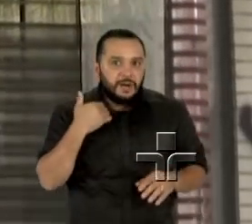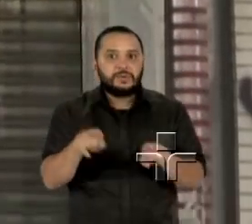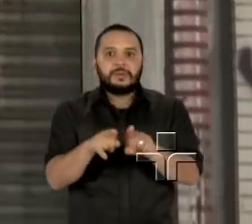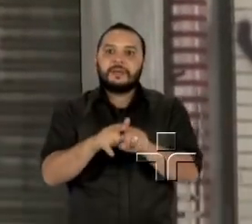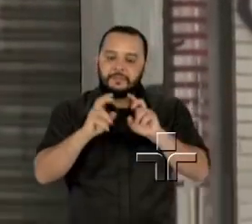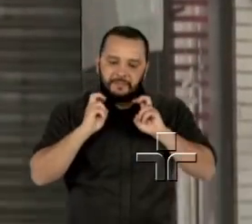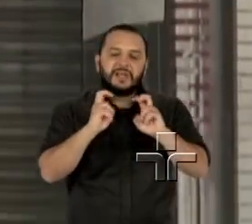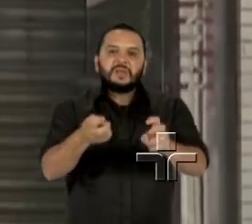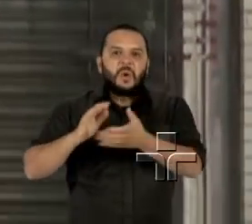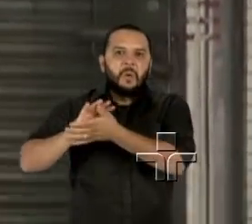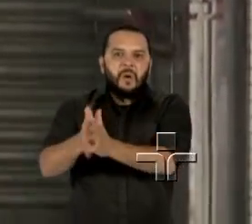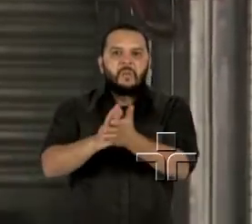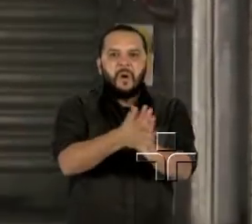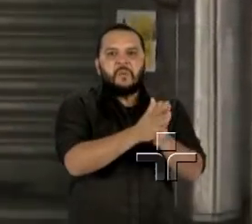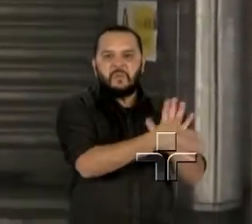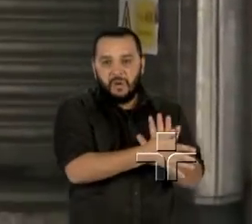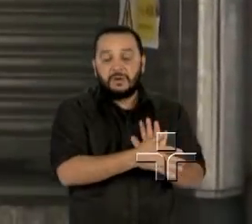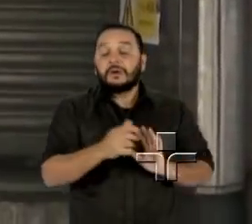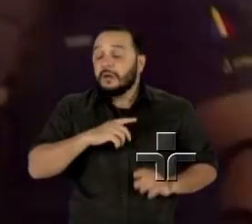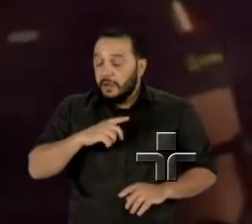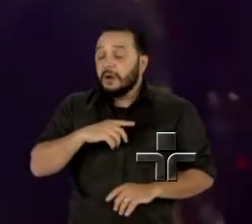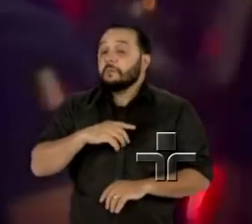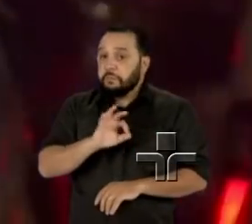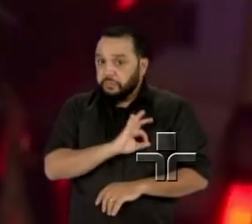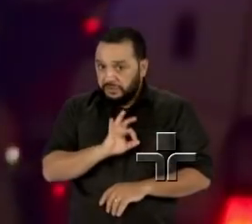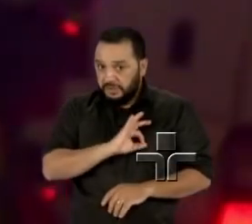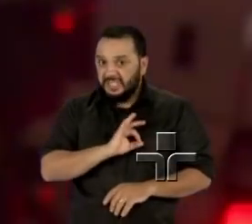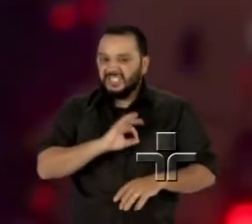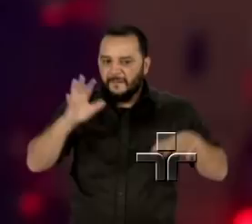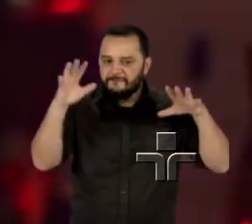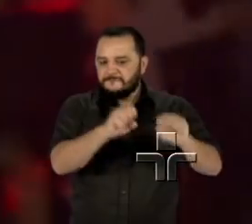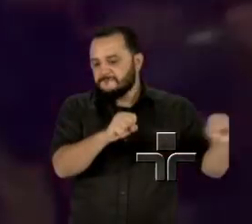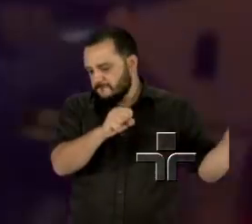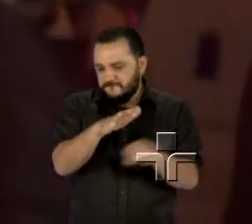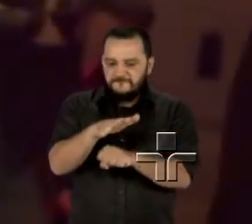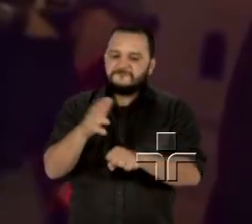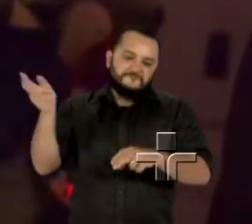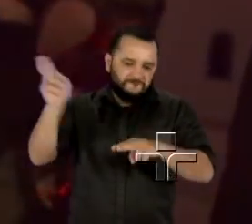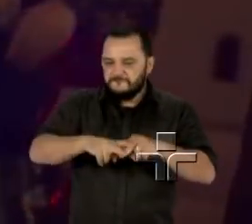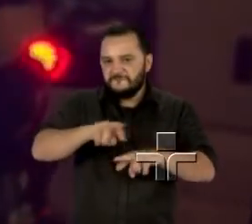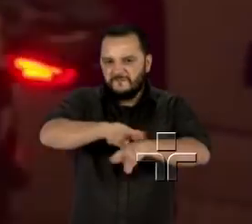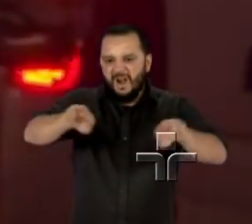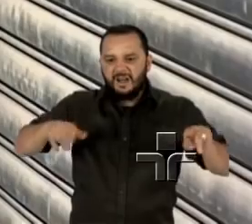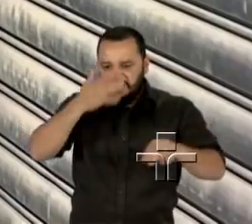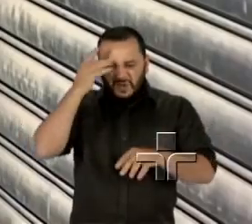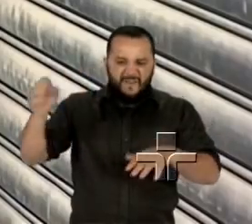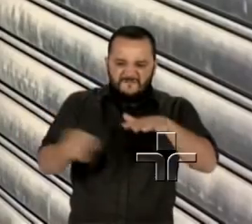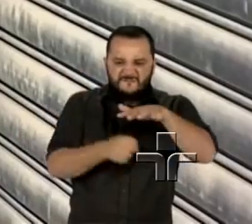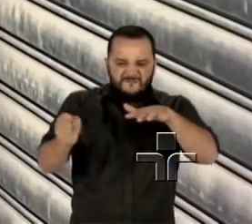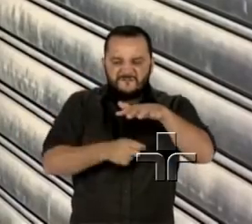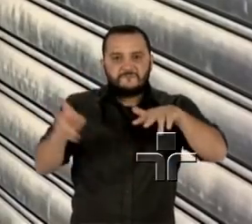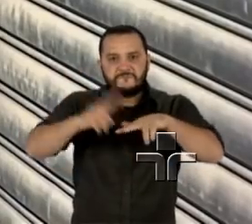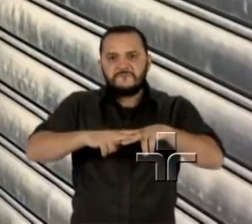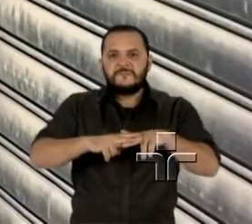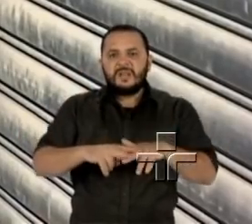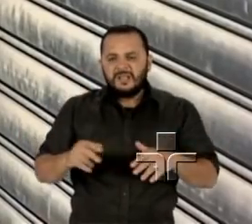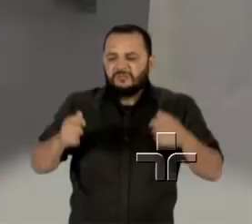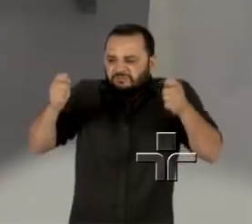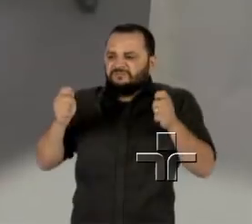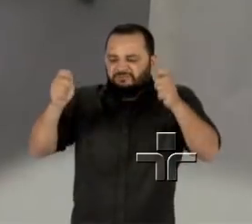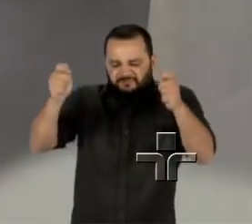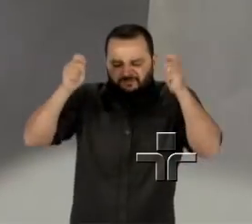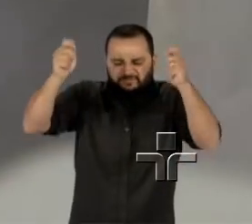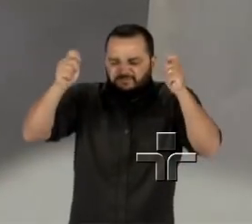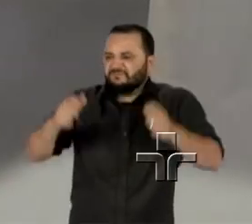de metrô. A polícia prendeu dezenas de pessoas. Os manifestantes dizem que não têm medo da nova lei e